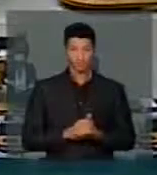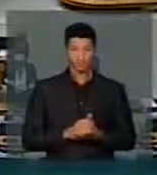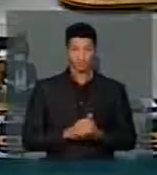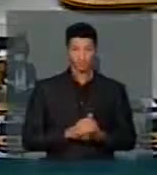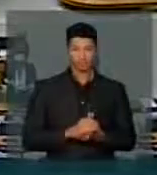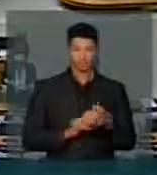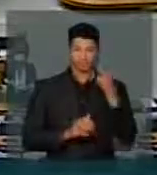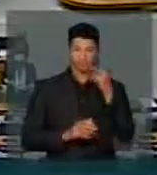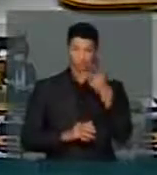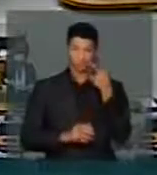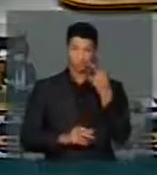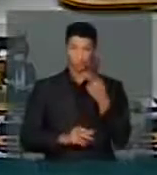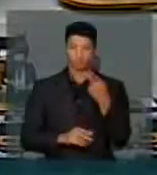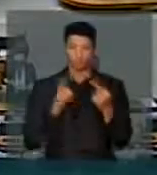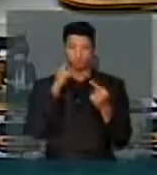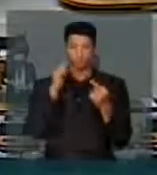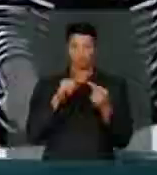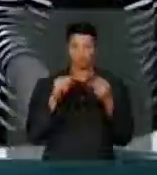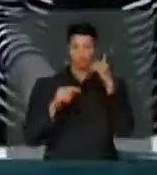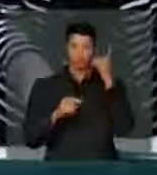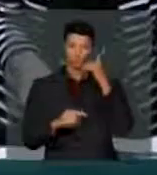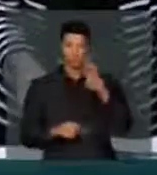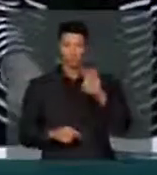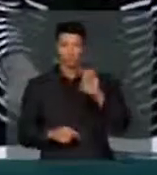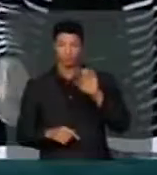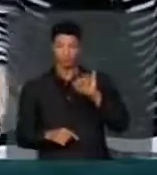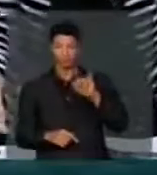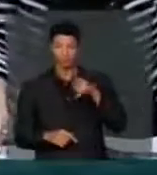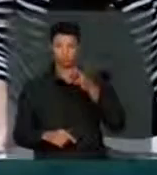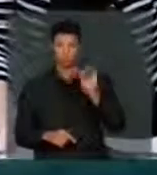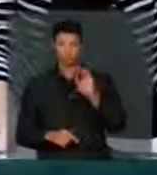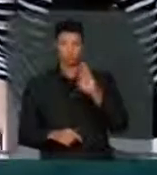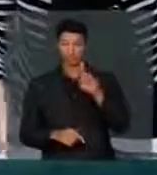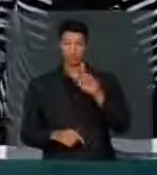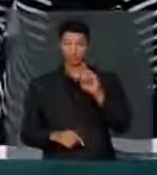Para falar a favor, deputado Betinho Gomes.